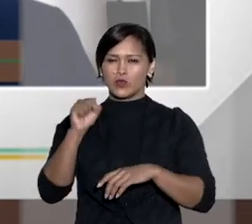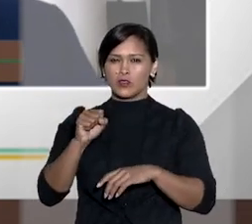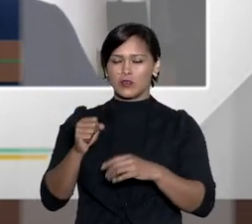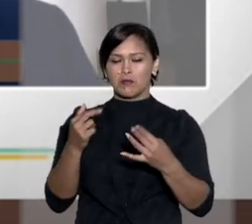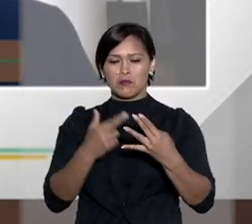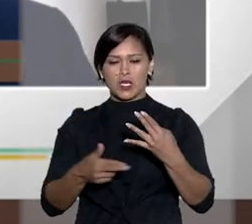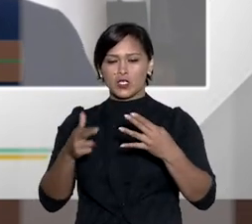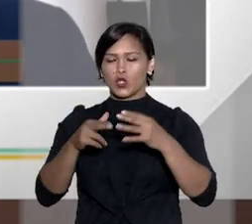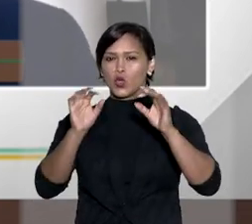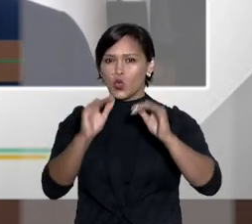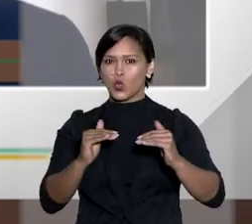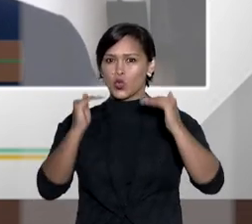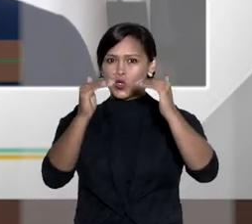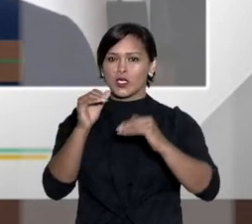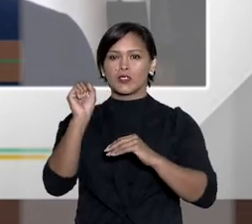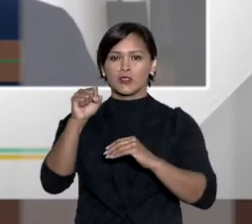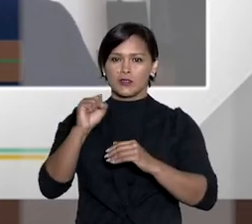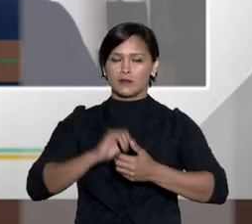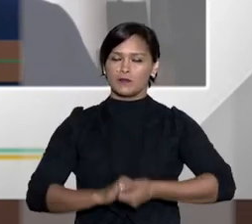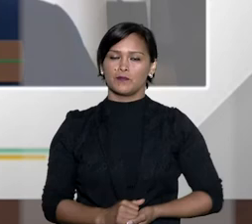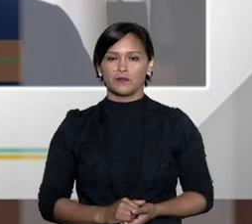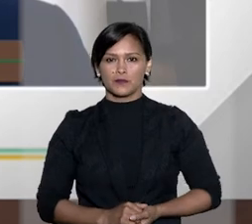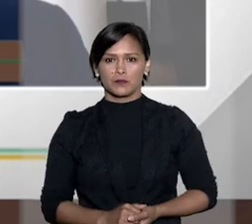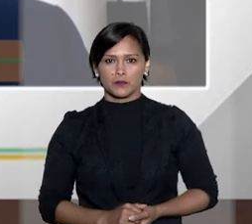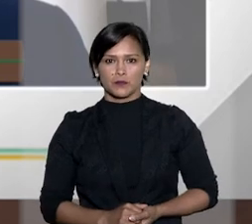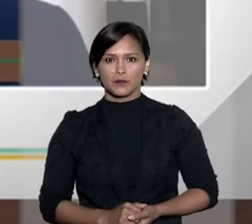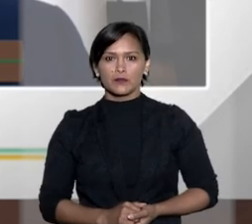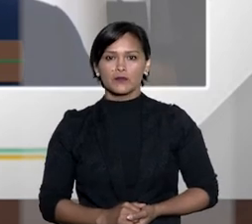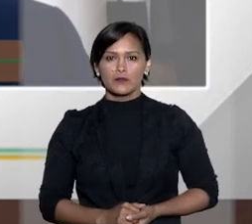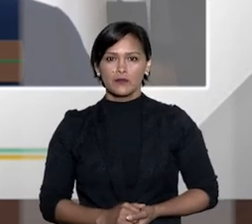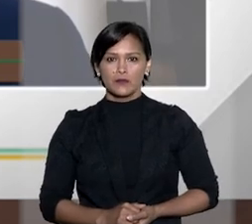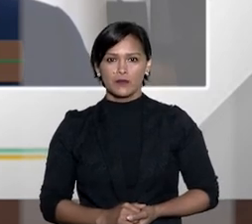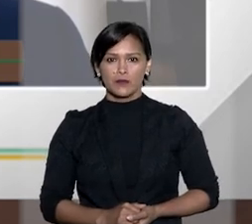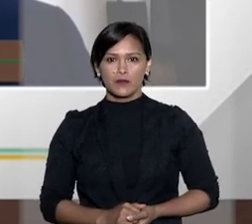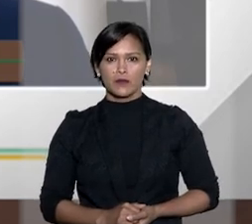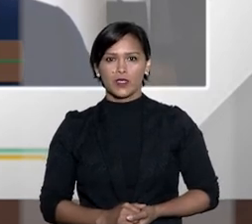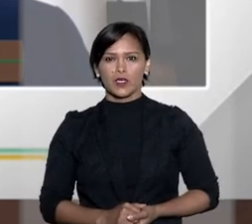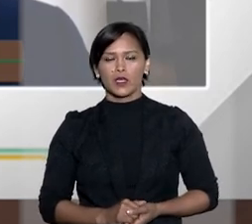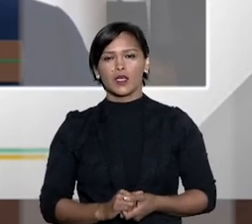então o recurso especial não é possível mas o recurso extraordinário é